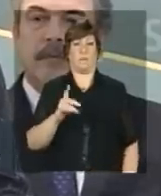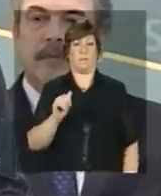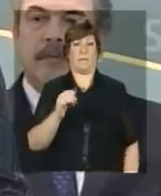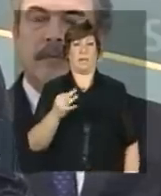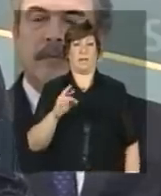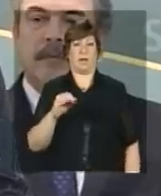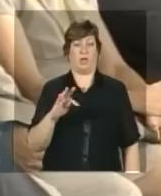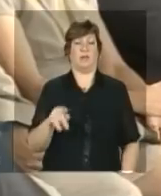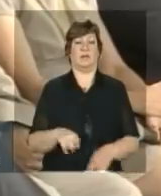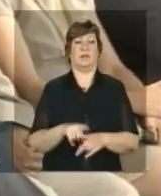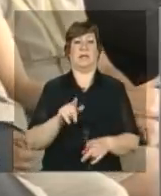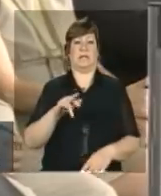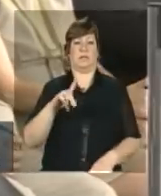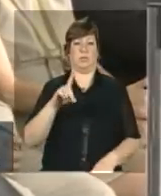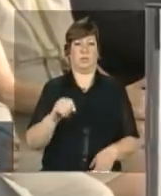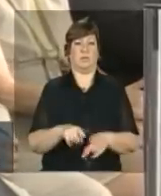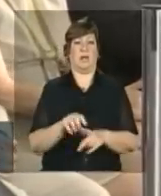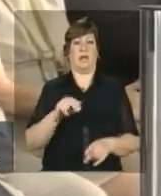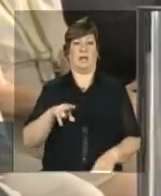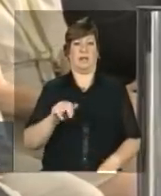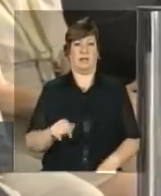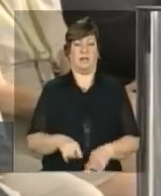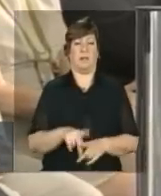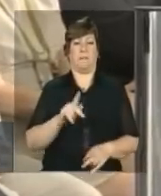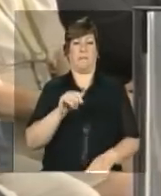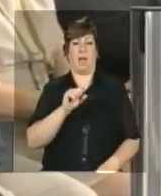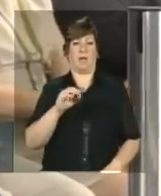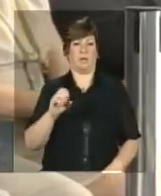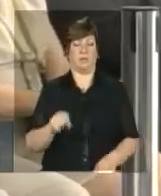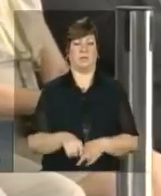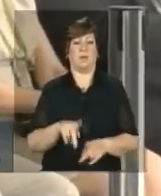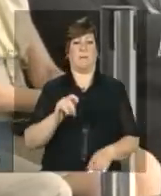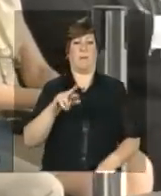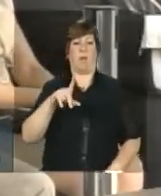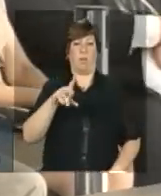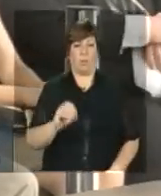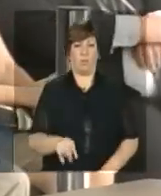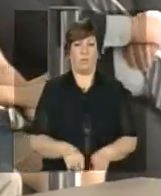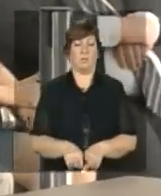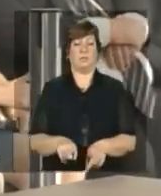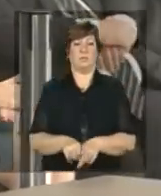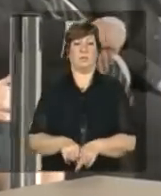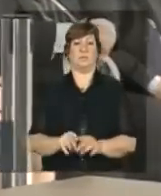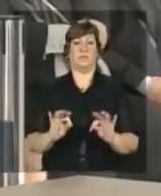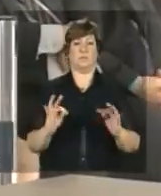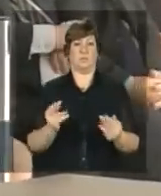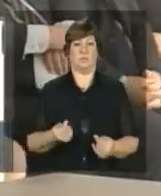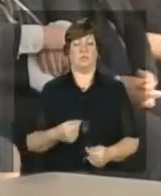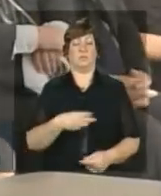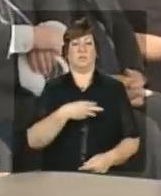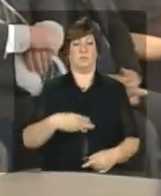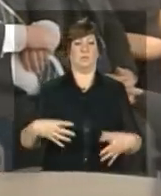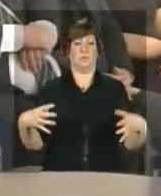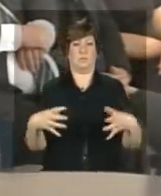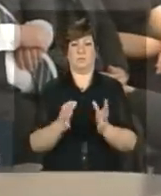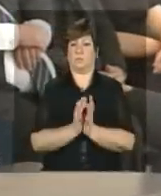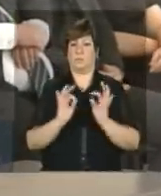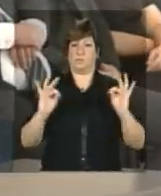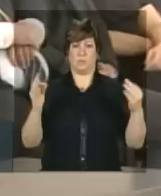Paulo Sérgio Passos, Ana de Holanda, Paulo Roberto, do Santos Pinto, Interino do Trabalho,